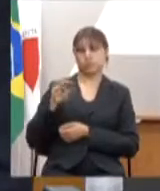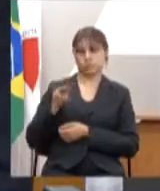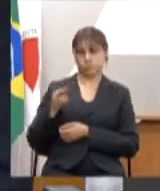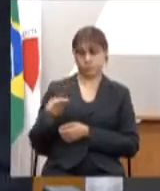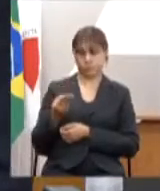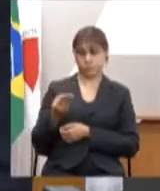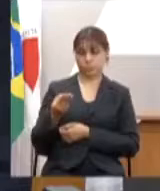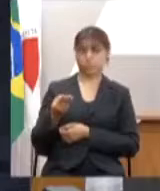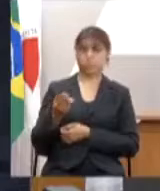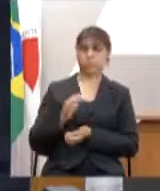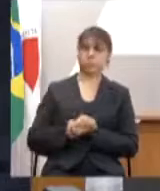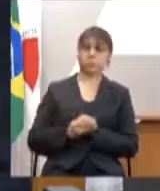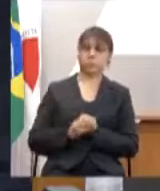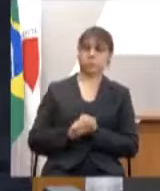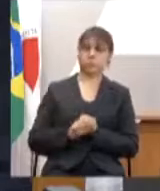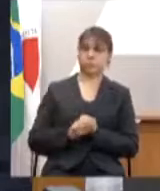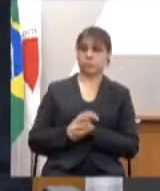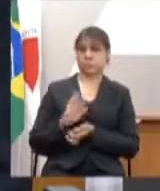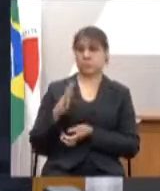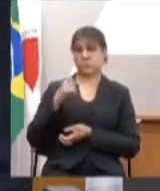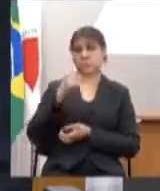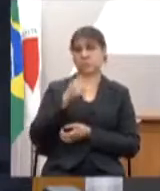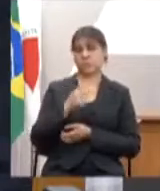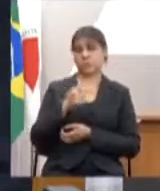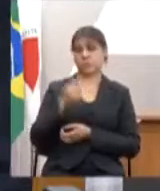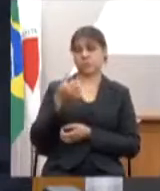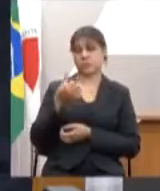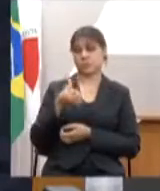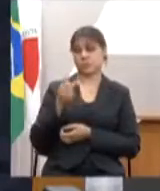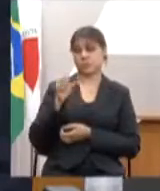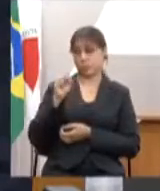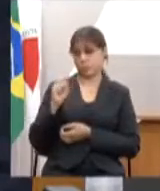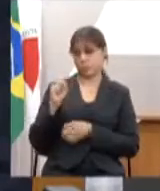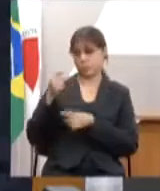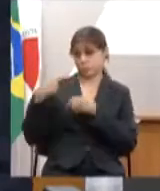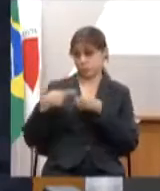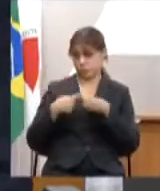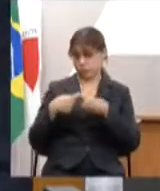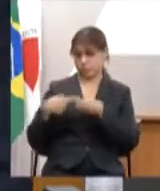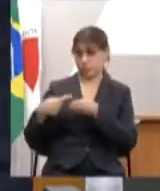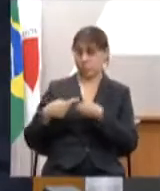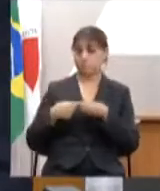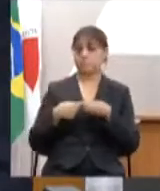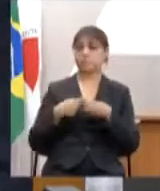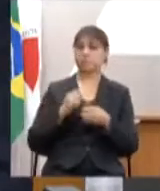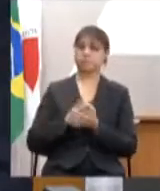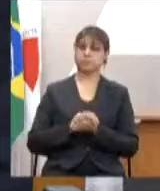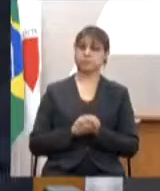representam aí 768 municípios e